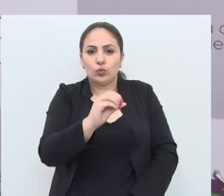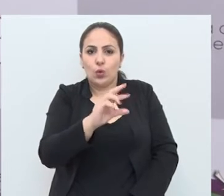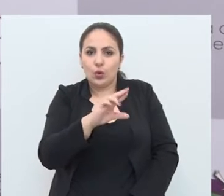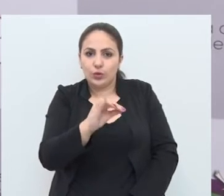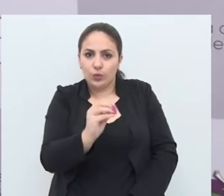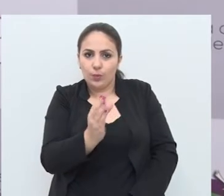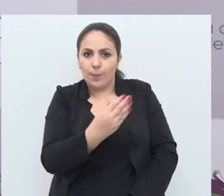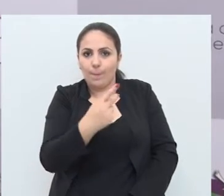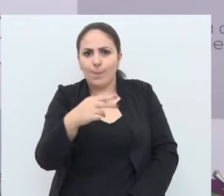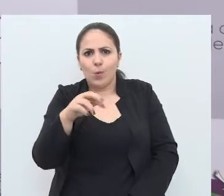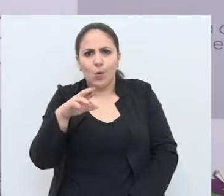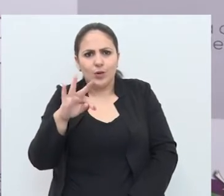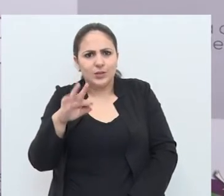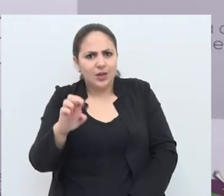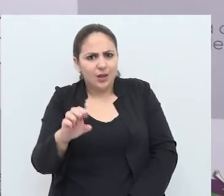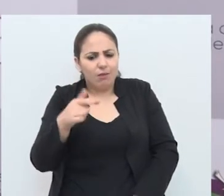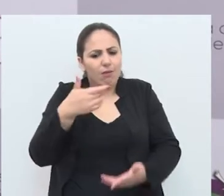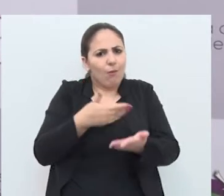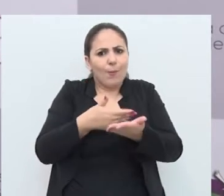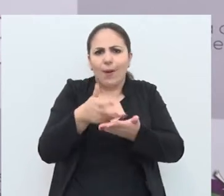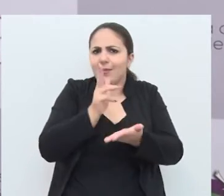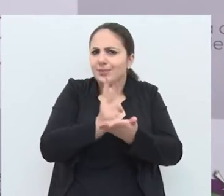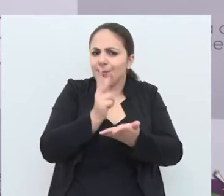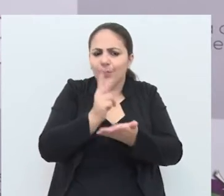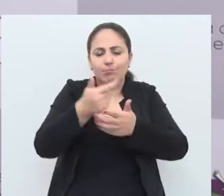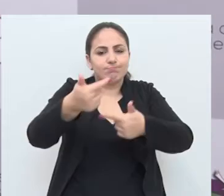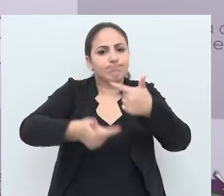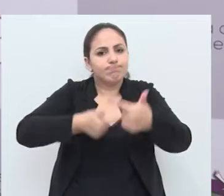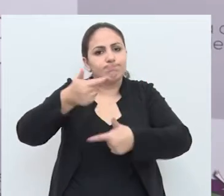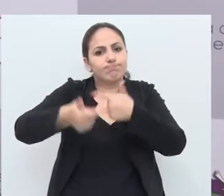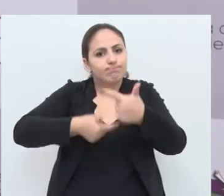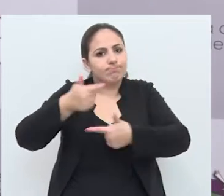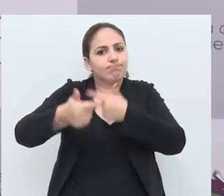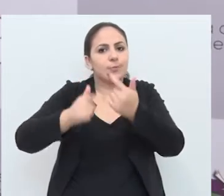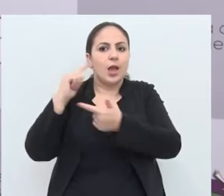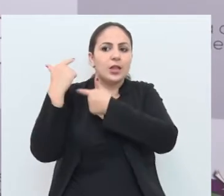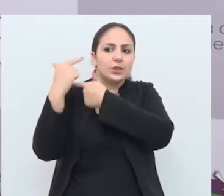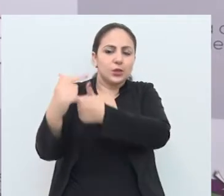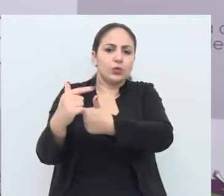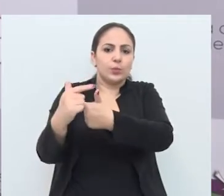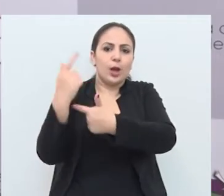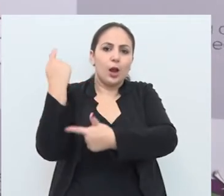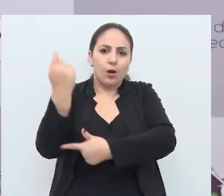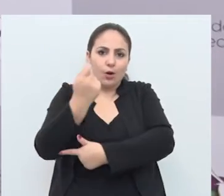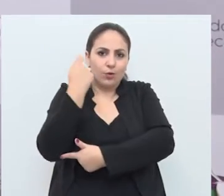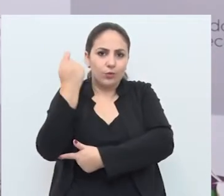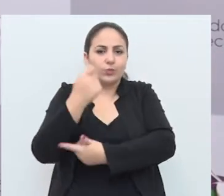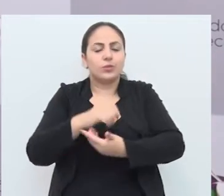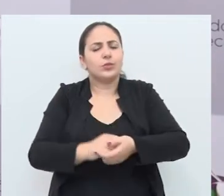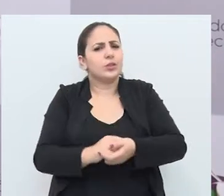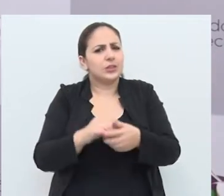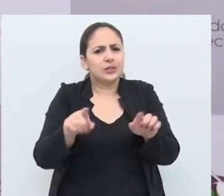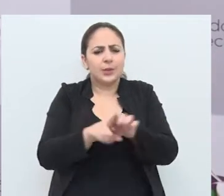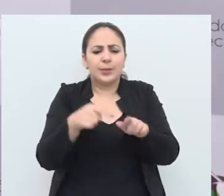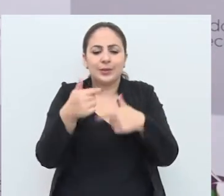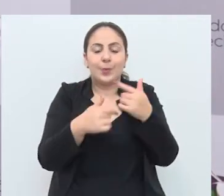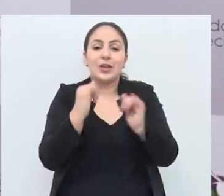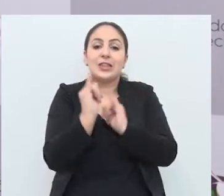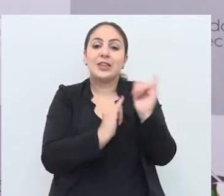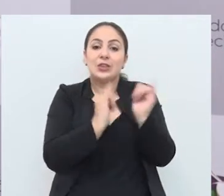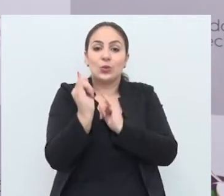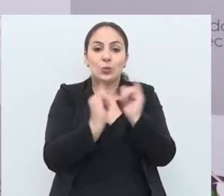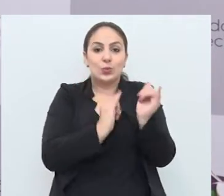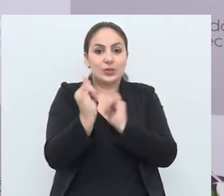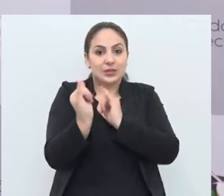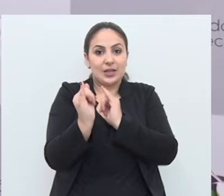os tempos do clube. E, desde o começo, sempre trabalhou pelo tradicionalismo. E também trabalhou na